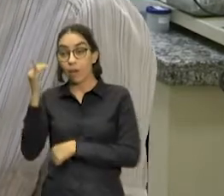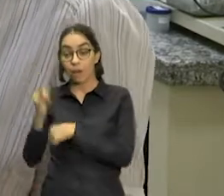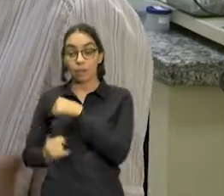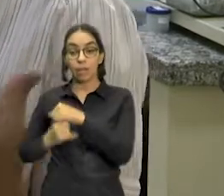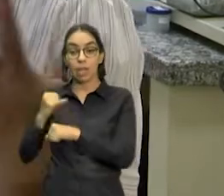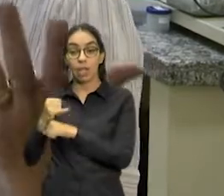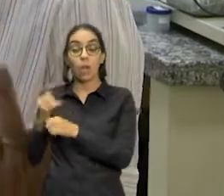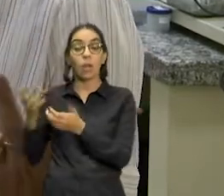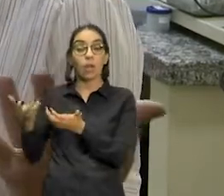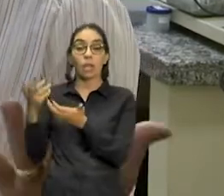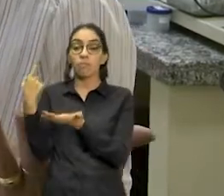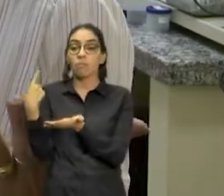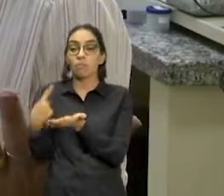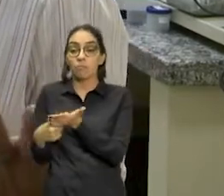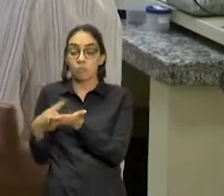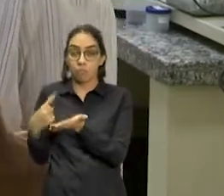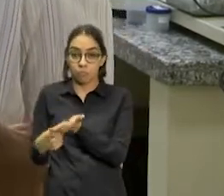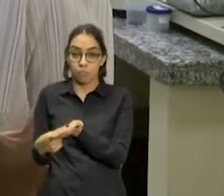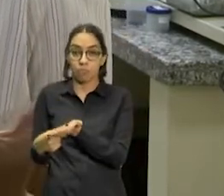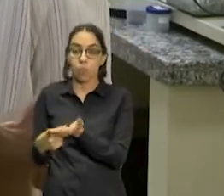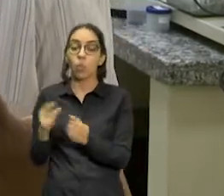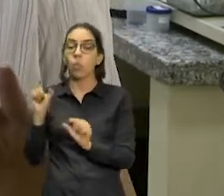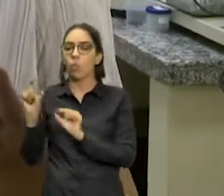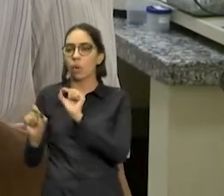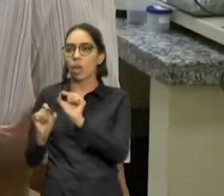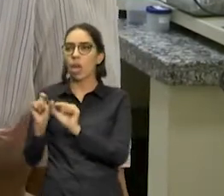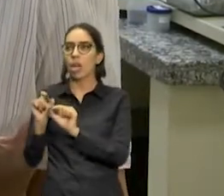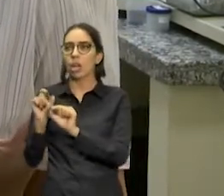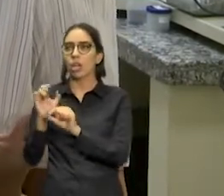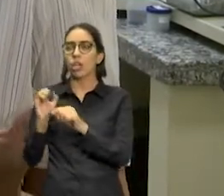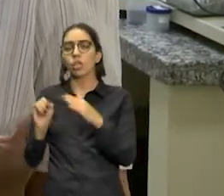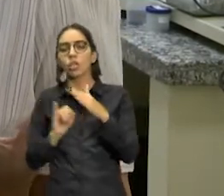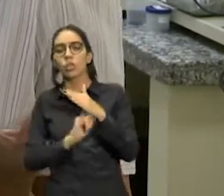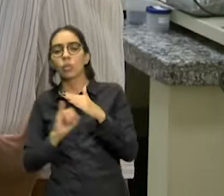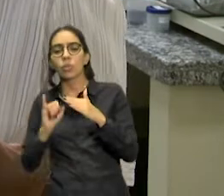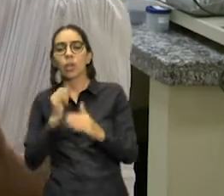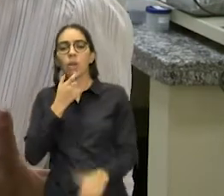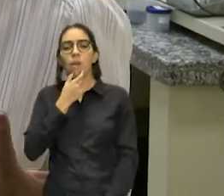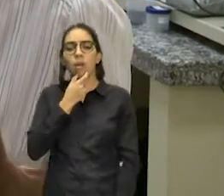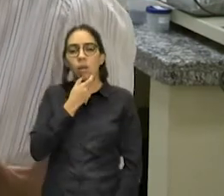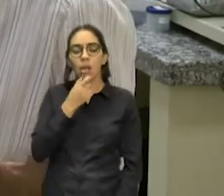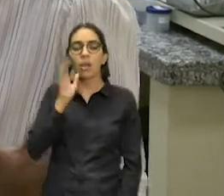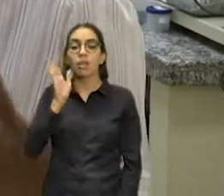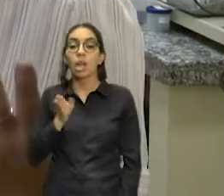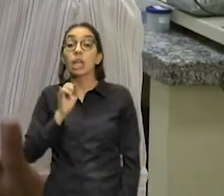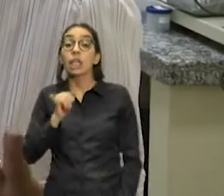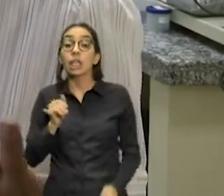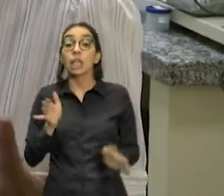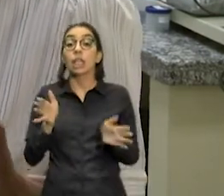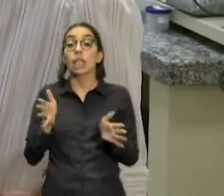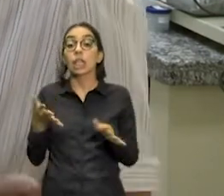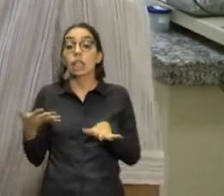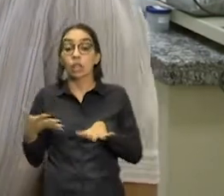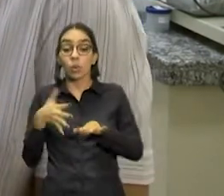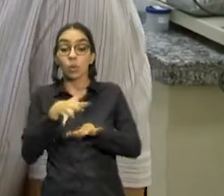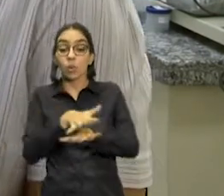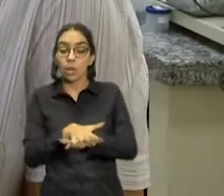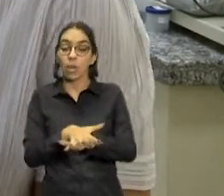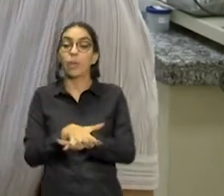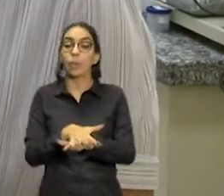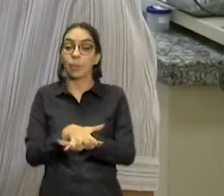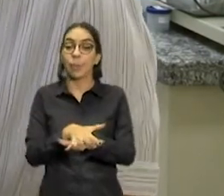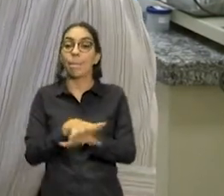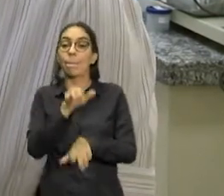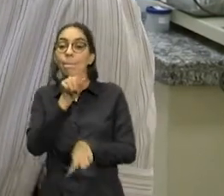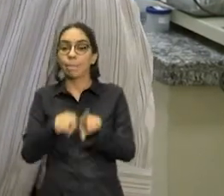associassem instituições inglesas que já tinham um histórico de políticas de inclusão e diversidade com pelo